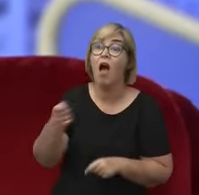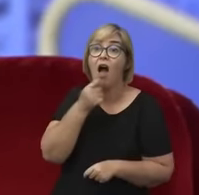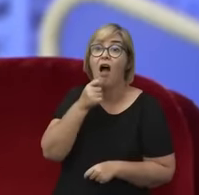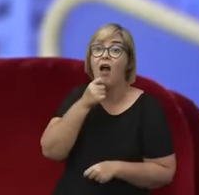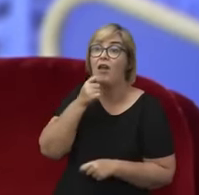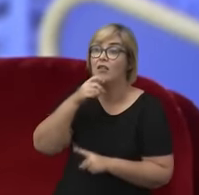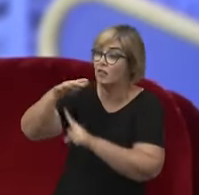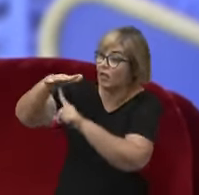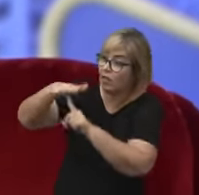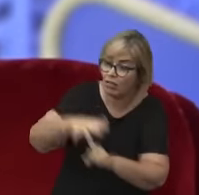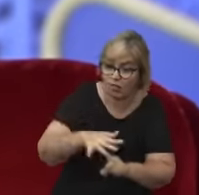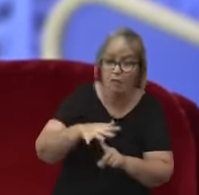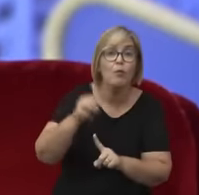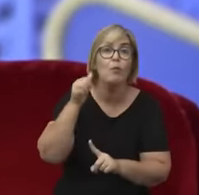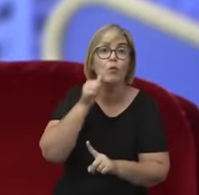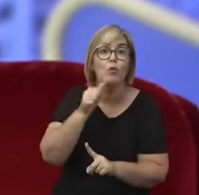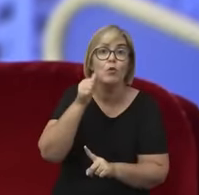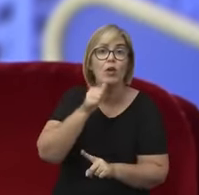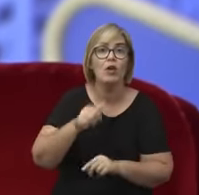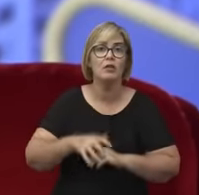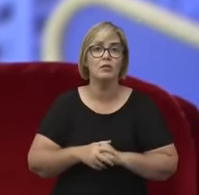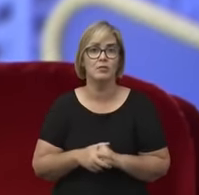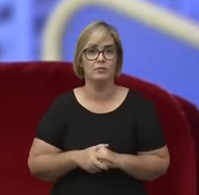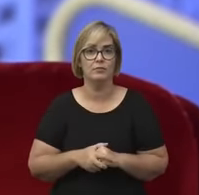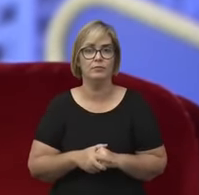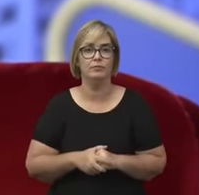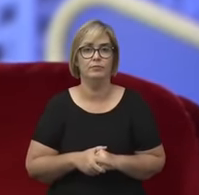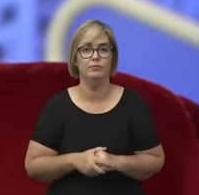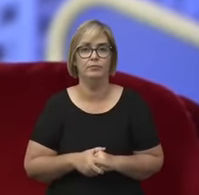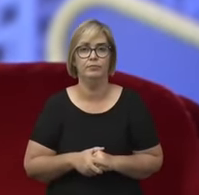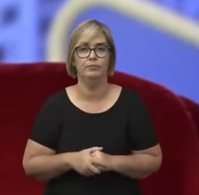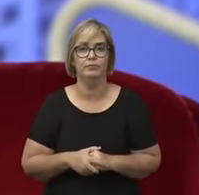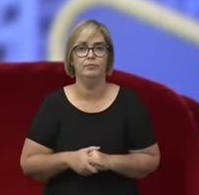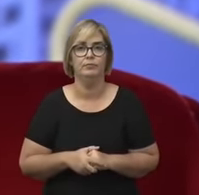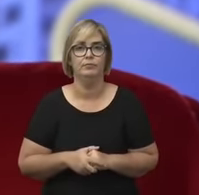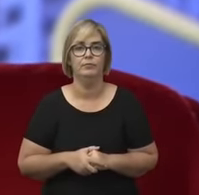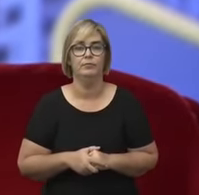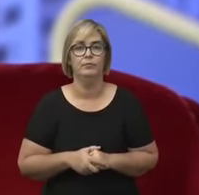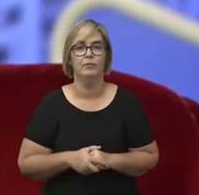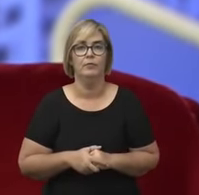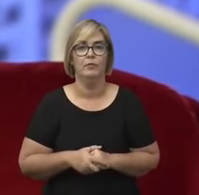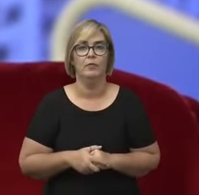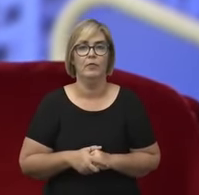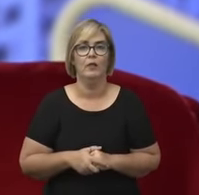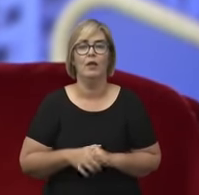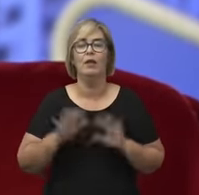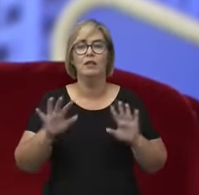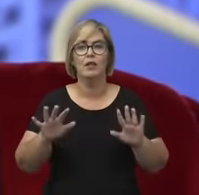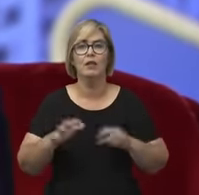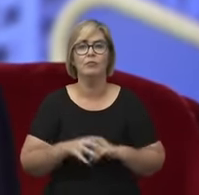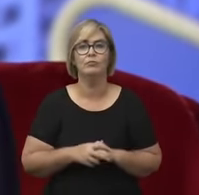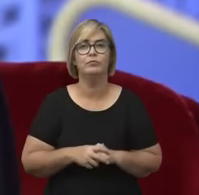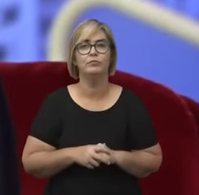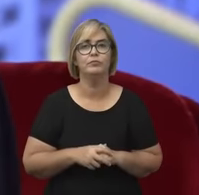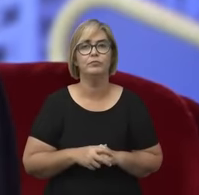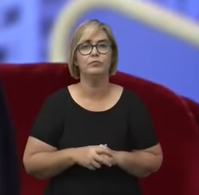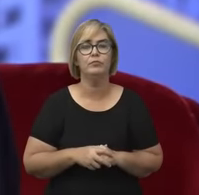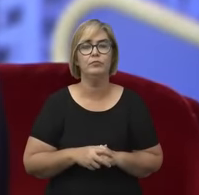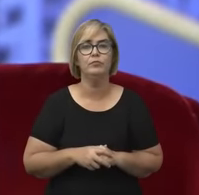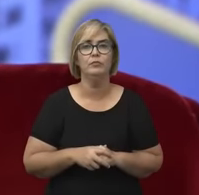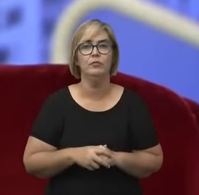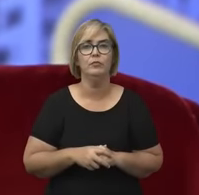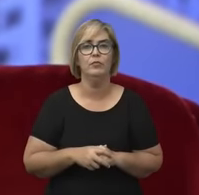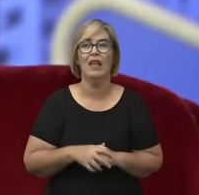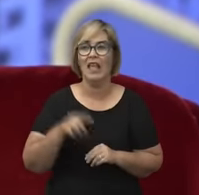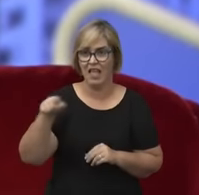estão, que as mulheres vivenciam. Então, assim, esse